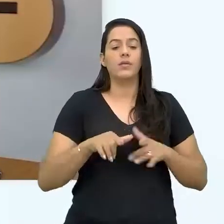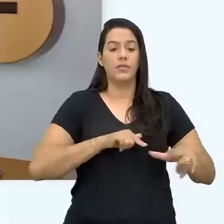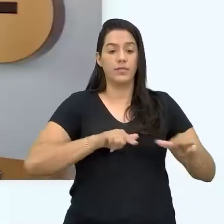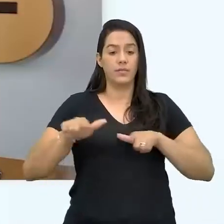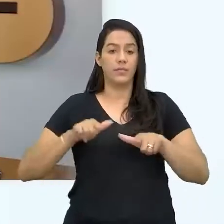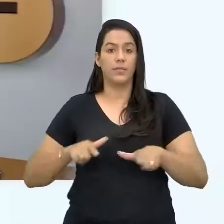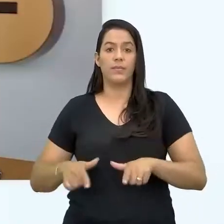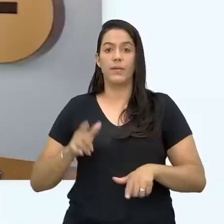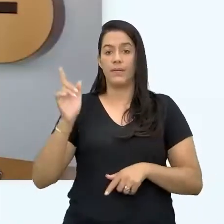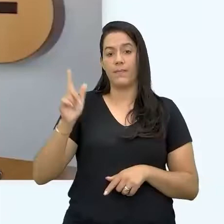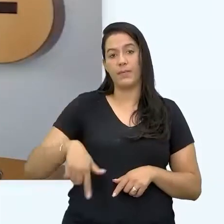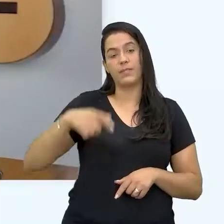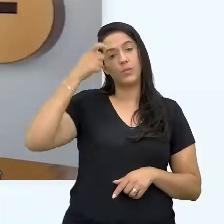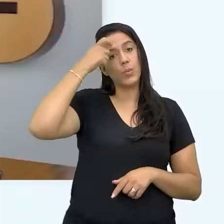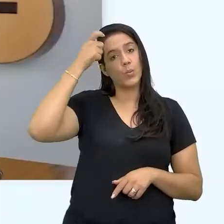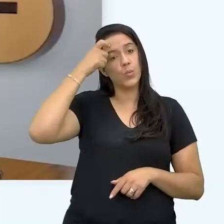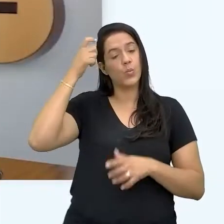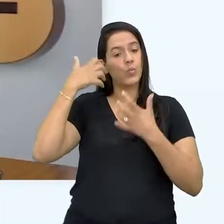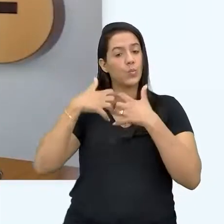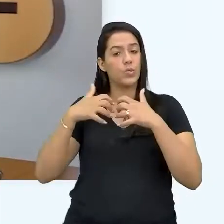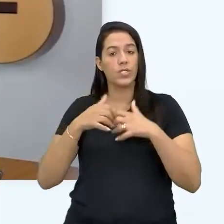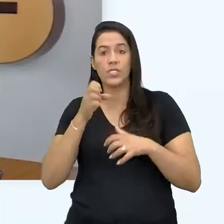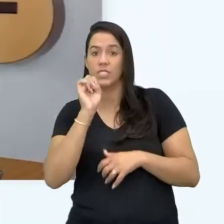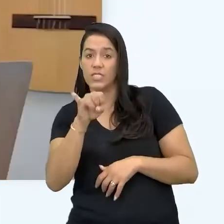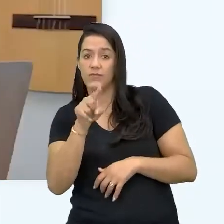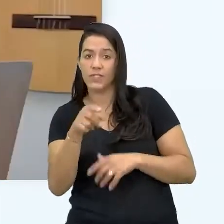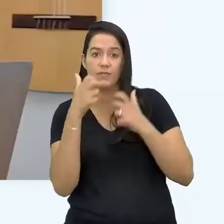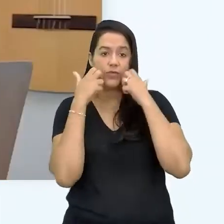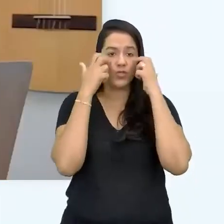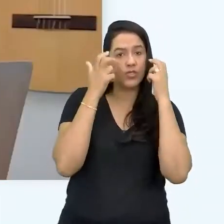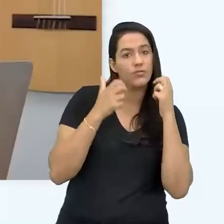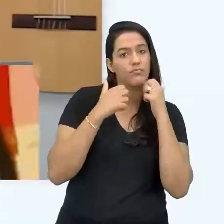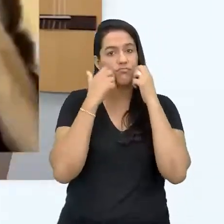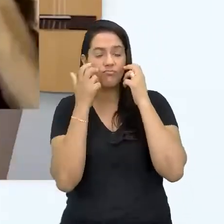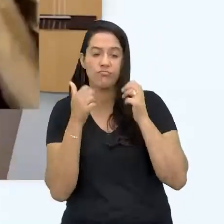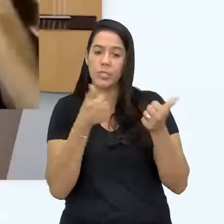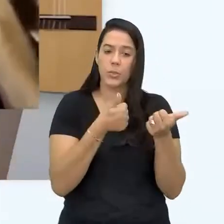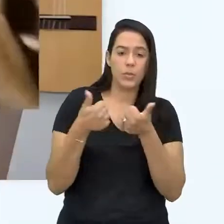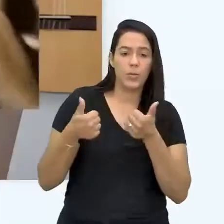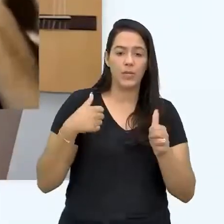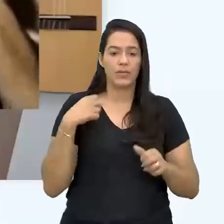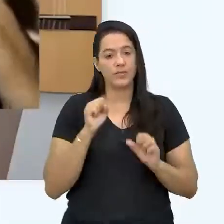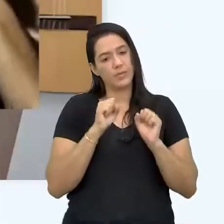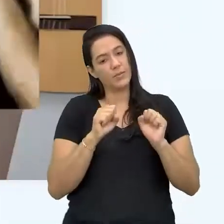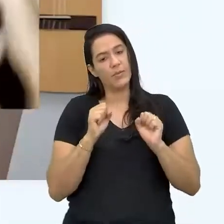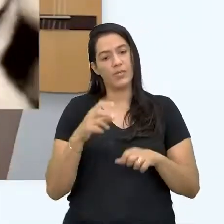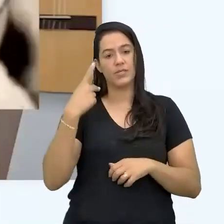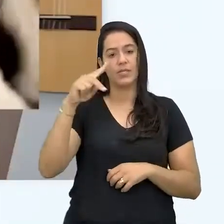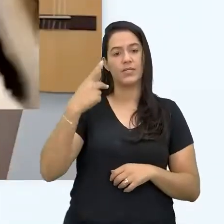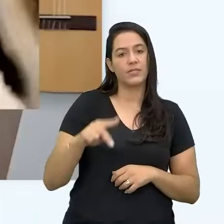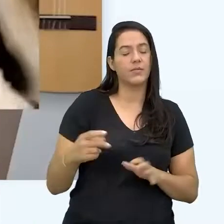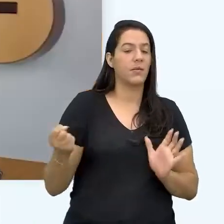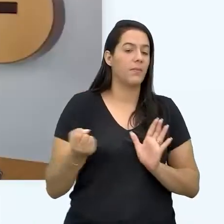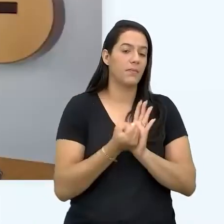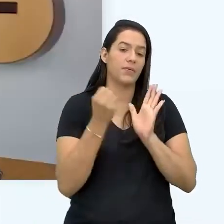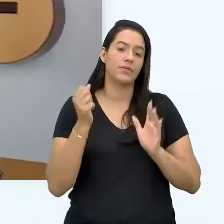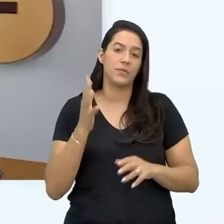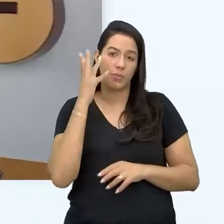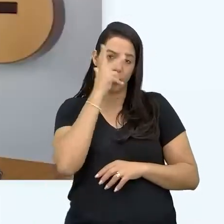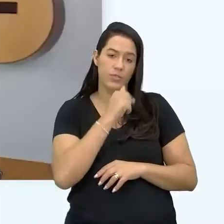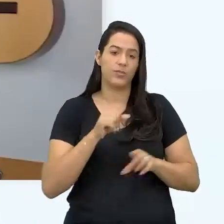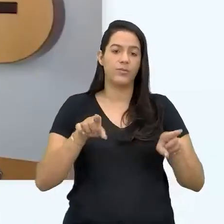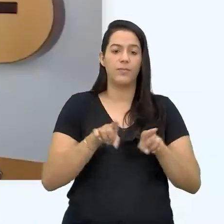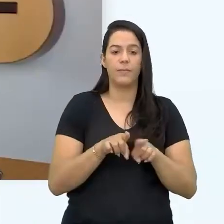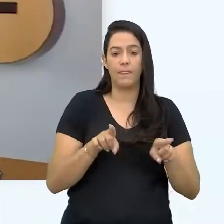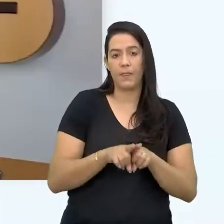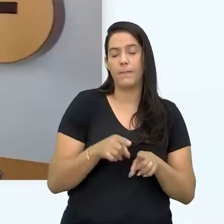pouquinho mais de consciência. E se você for tímido ou se você for tímida, tudo bem, gente. De repente isso faz parte do seu branding. pode ser um charme, isso pode ser